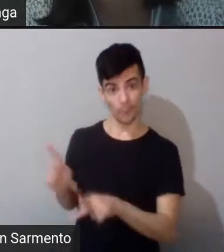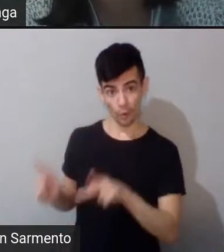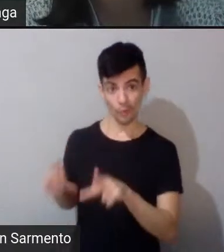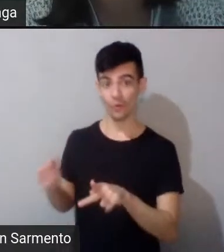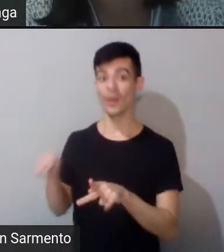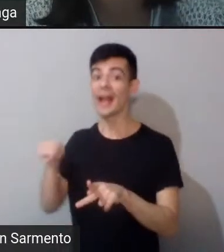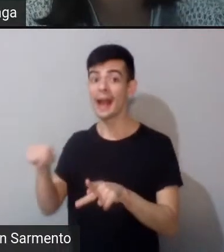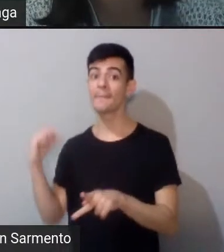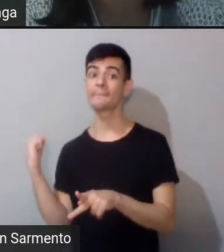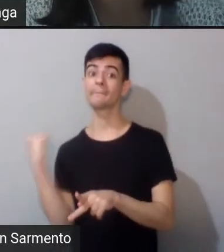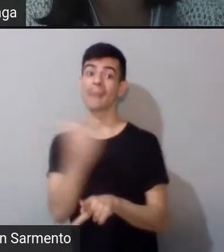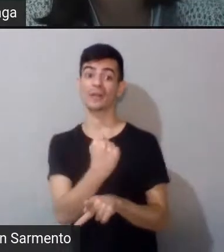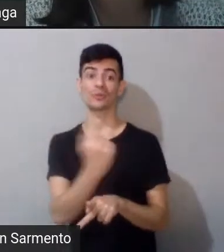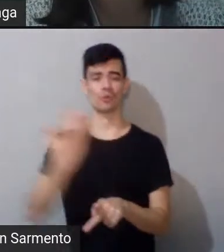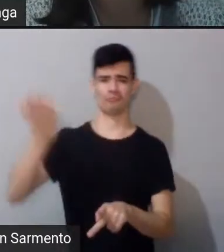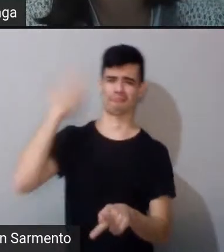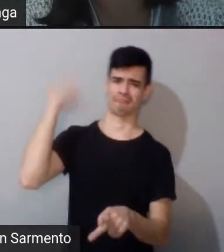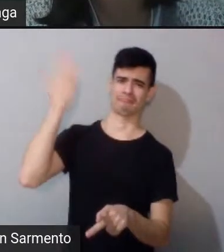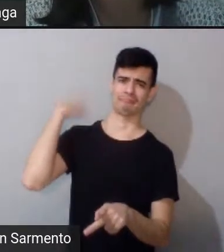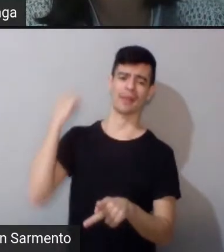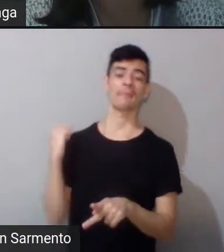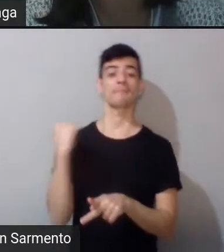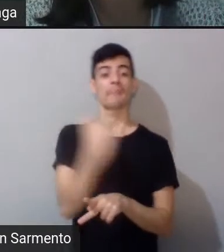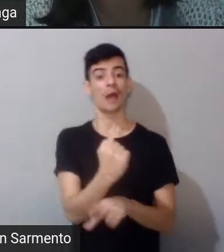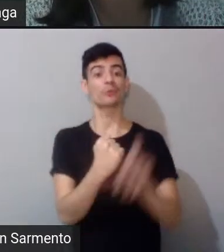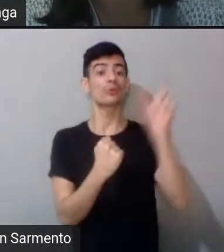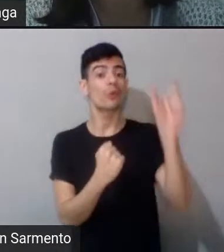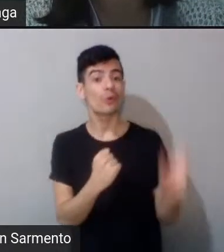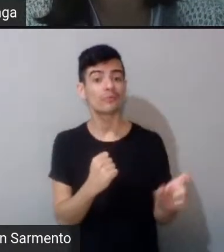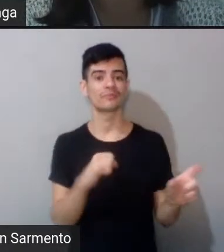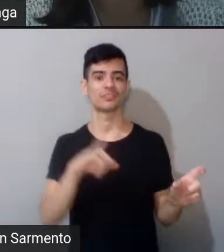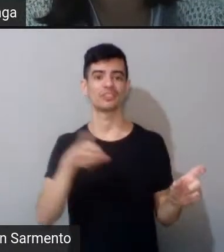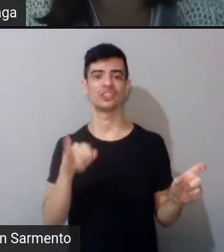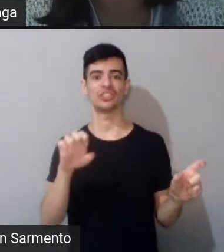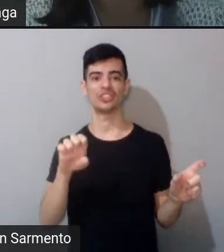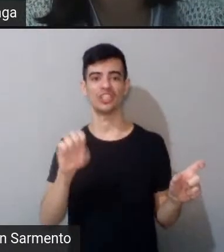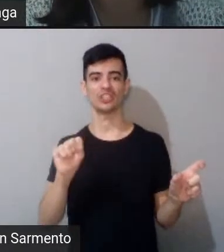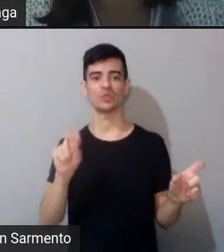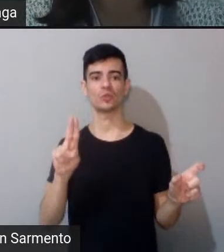E por conta disso, esse meu povo foi perseguido,